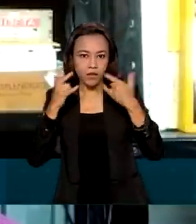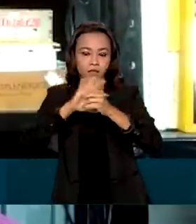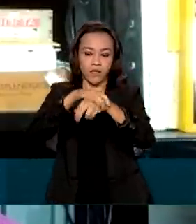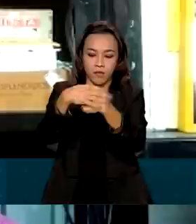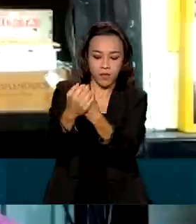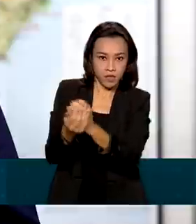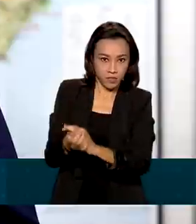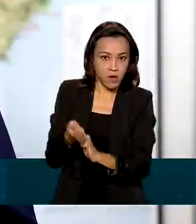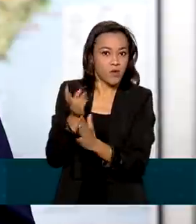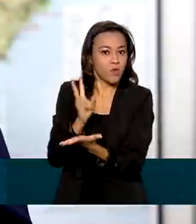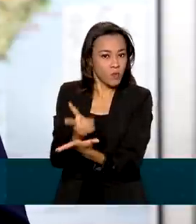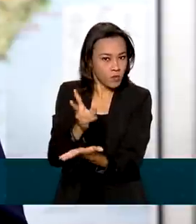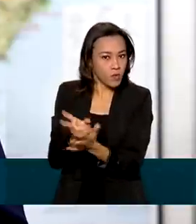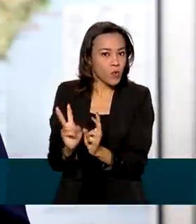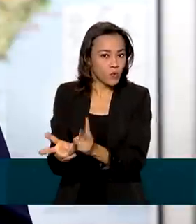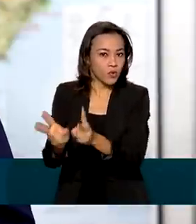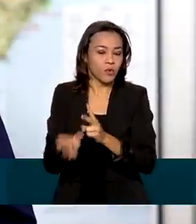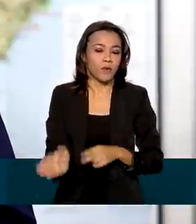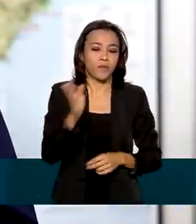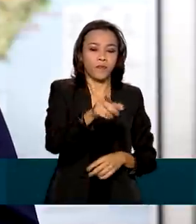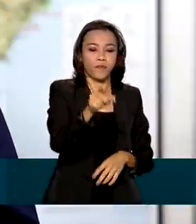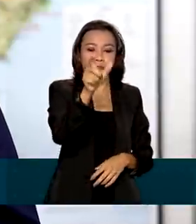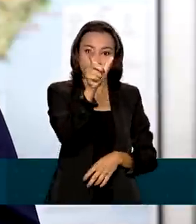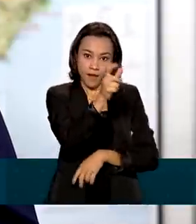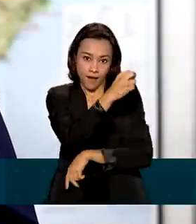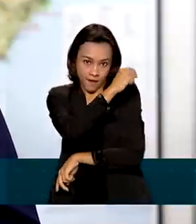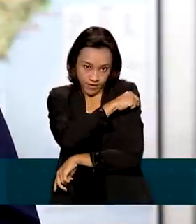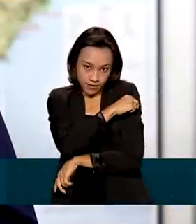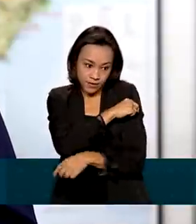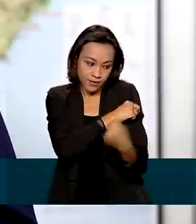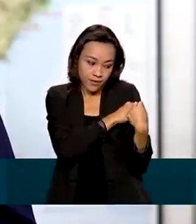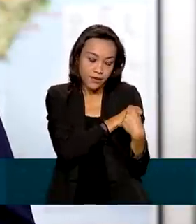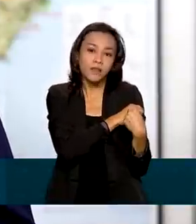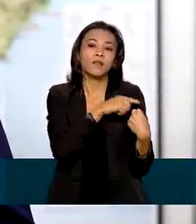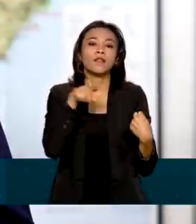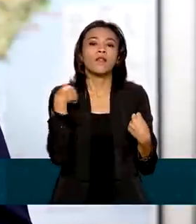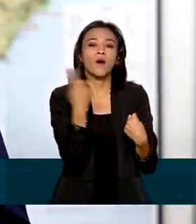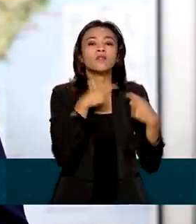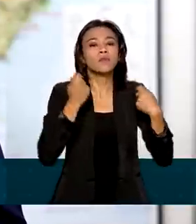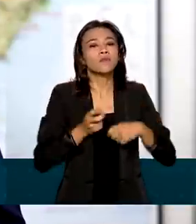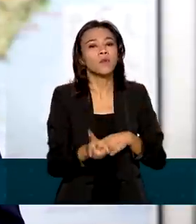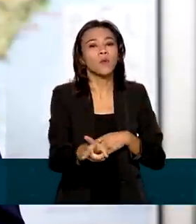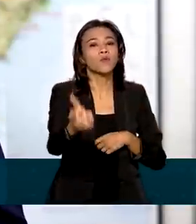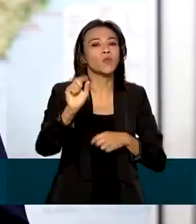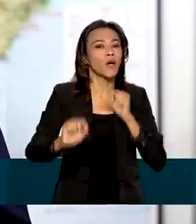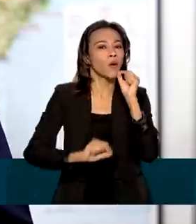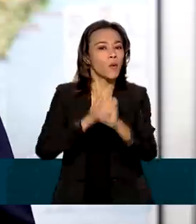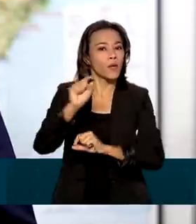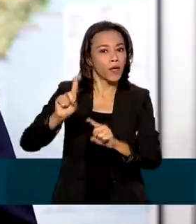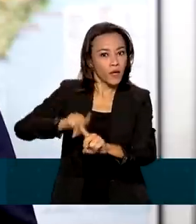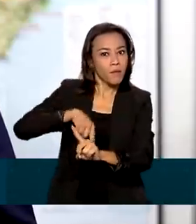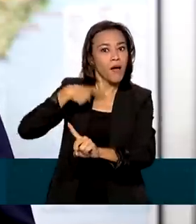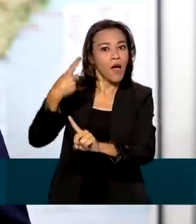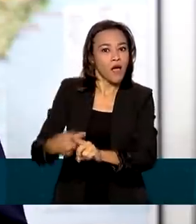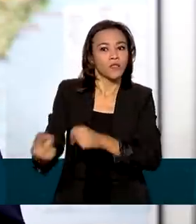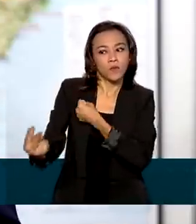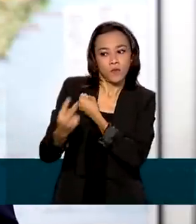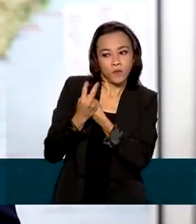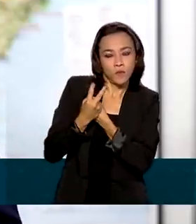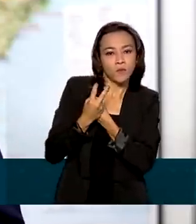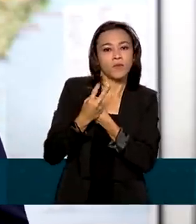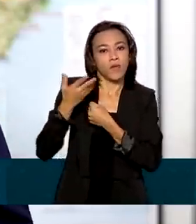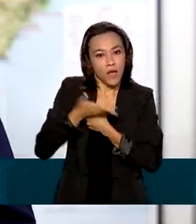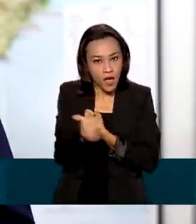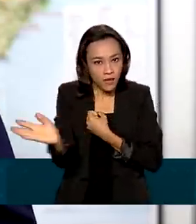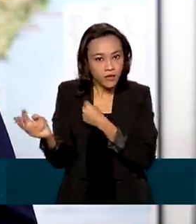das mãos, etc. Mas além da vacina, a gente precisa fazer uso dessas medidas chamadas não farmacológicas. Porque por intermédio